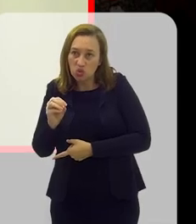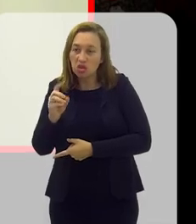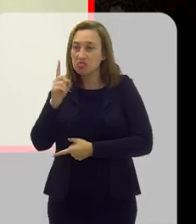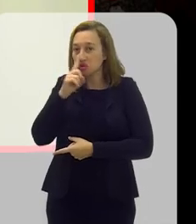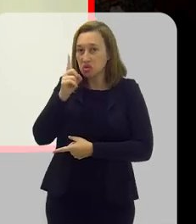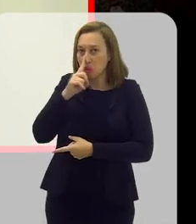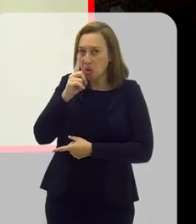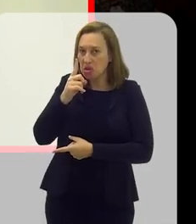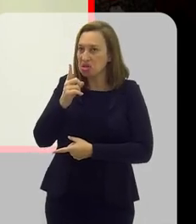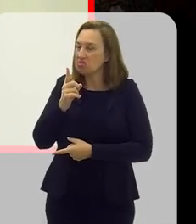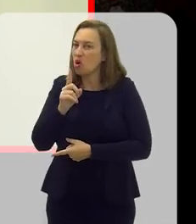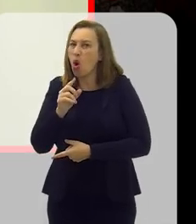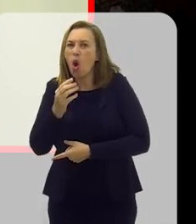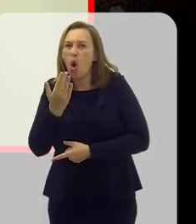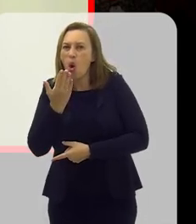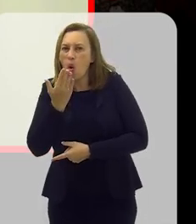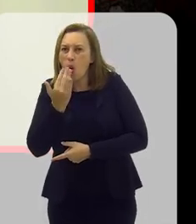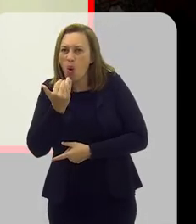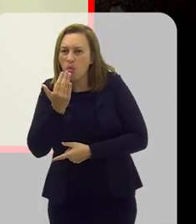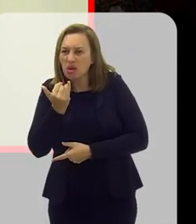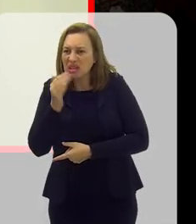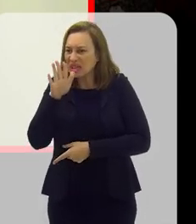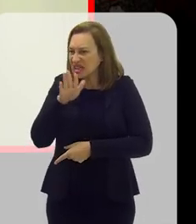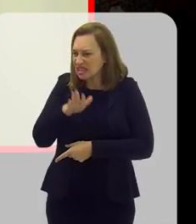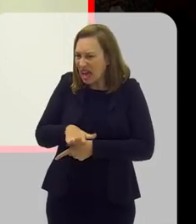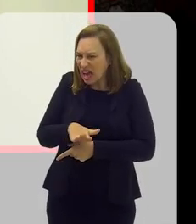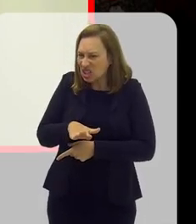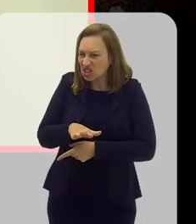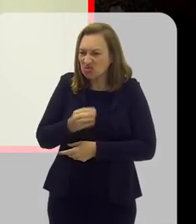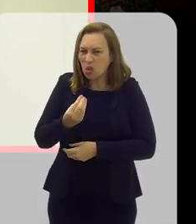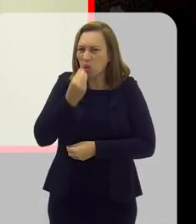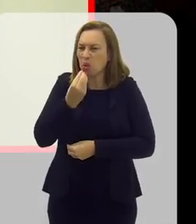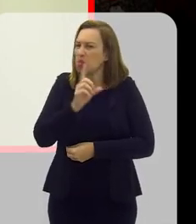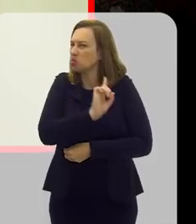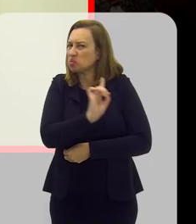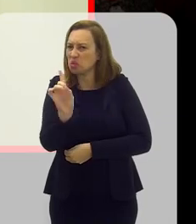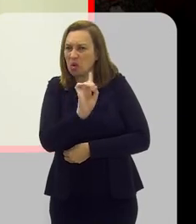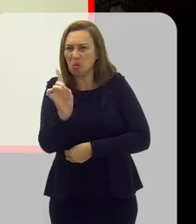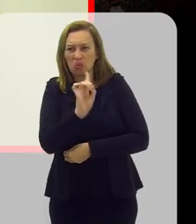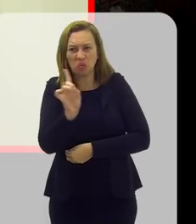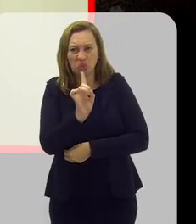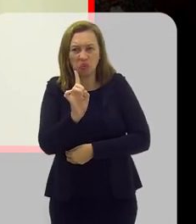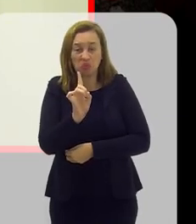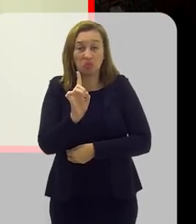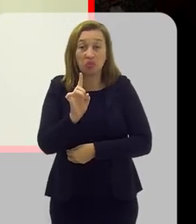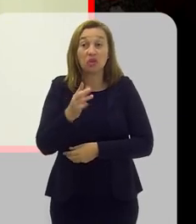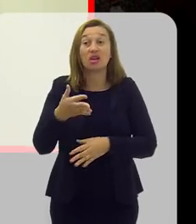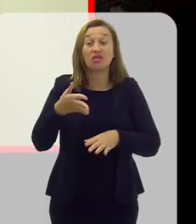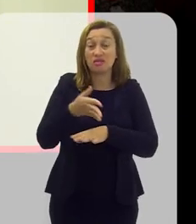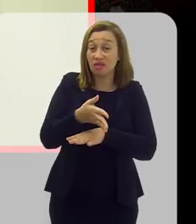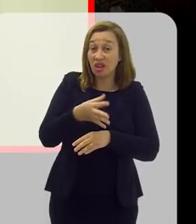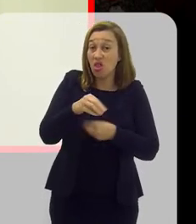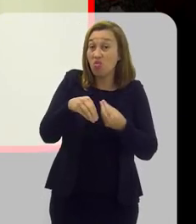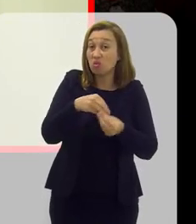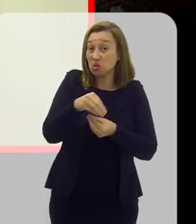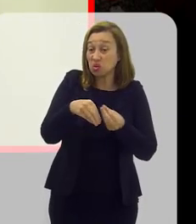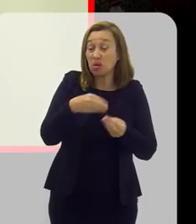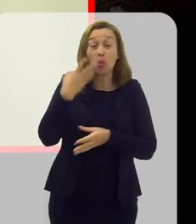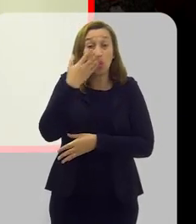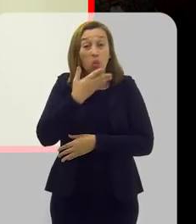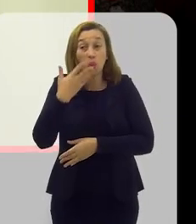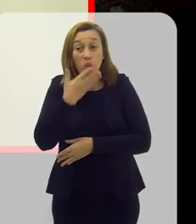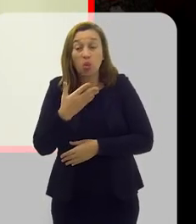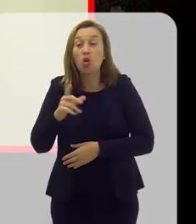ninguém, né? Novamente, estamos aqui colocando o biscoito como um vilão. Mas é porque ele vai entrar e vai virar açúcar, né?